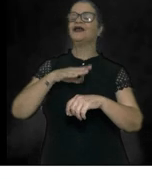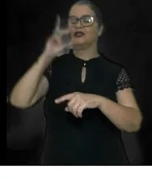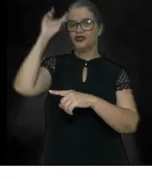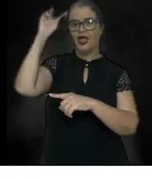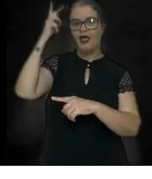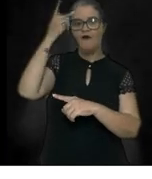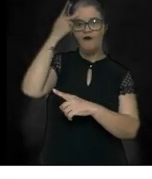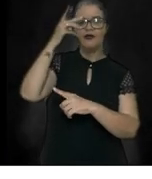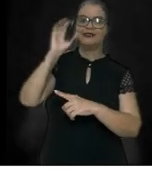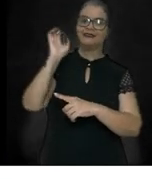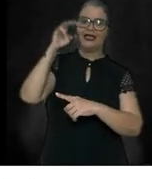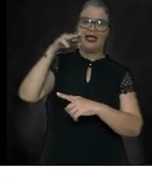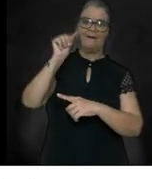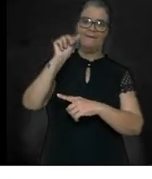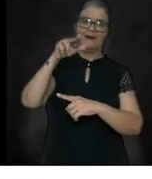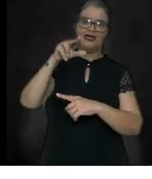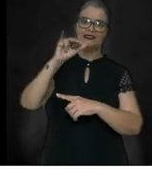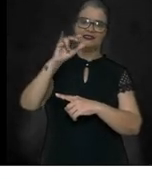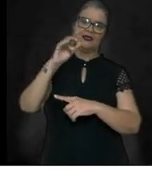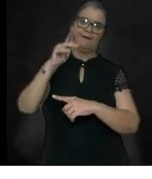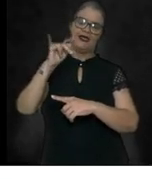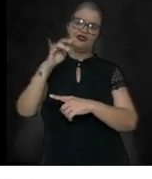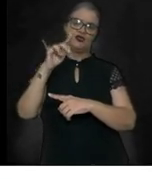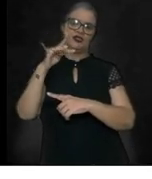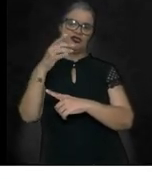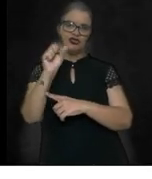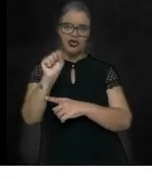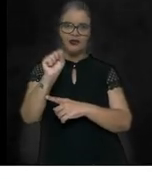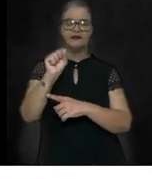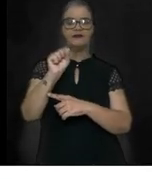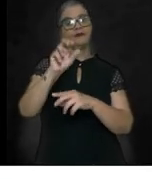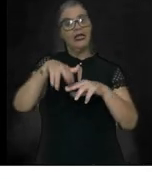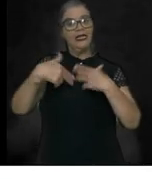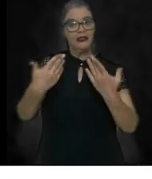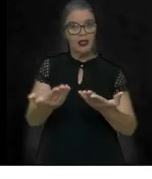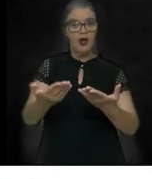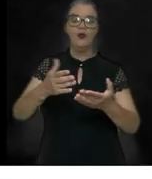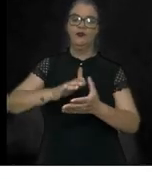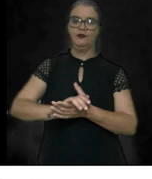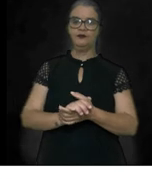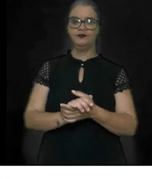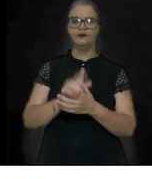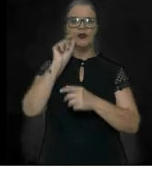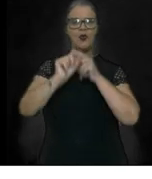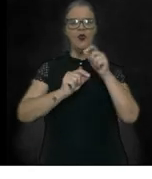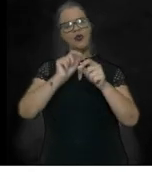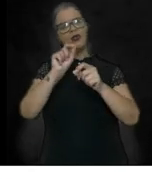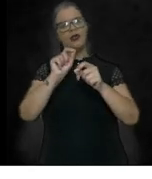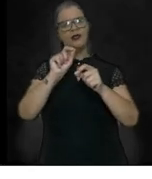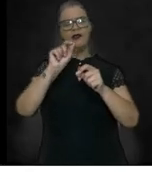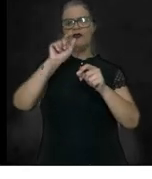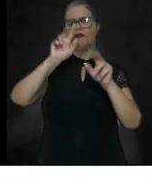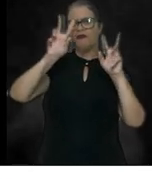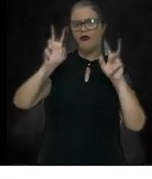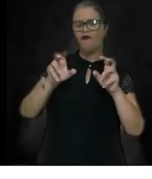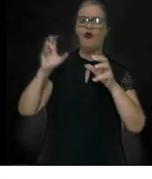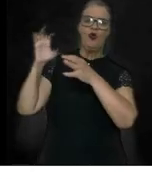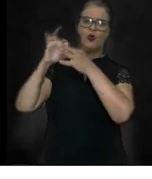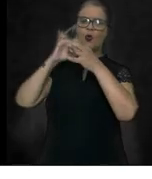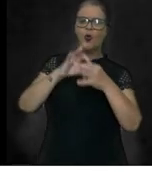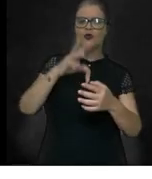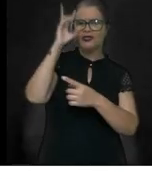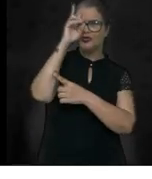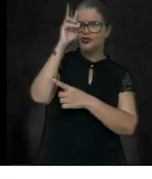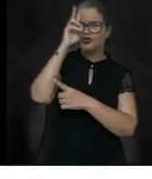emancipacionistas. Então, o que foram, no contexto histórico, as